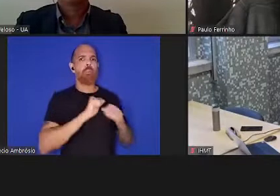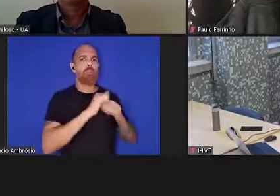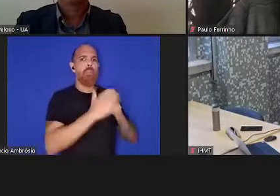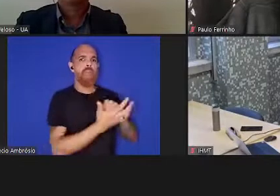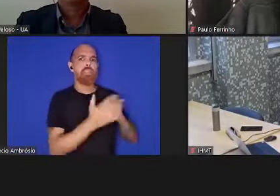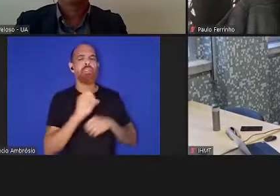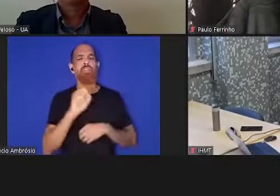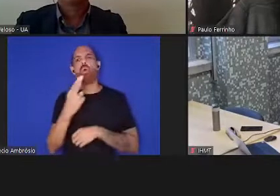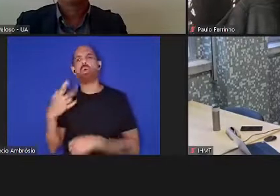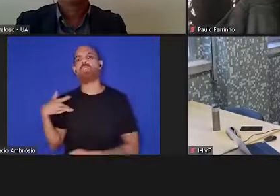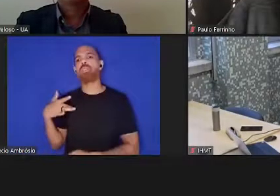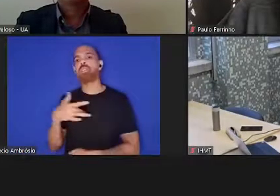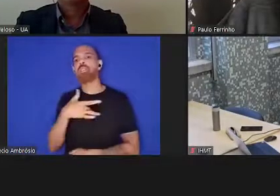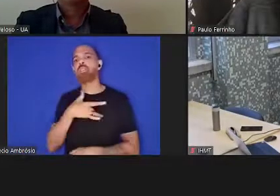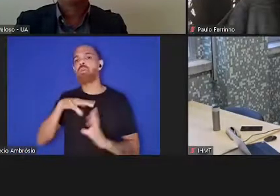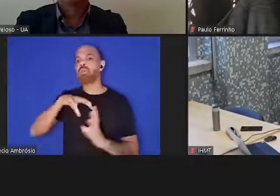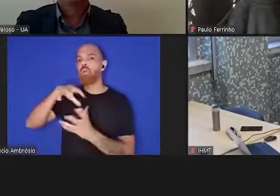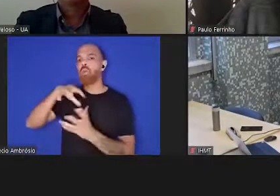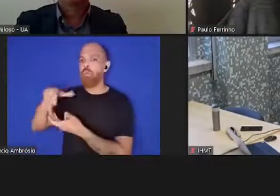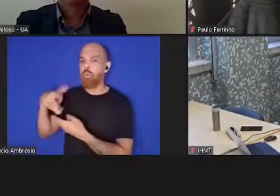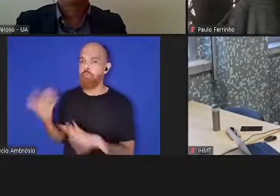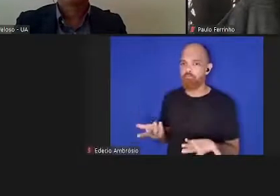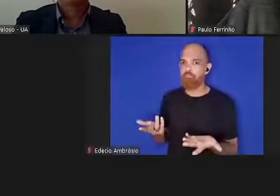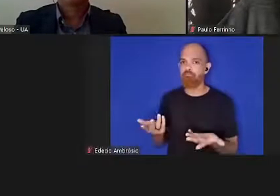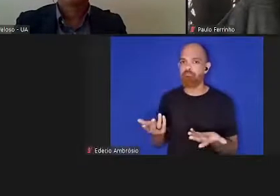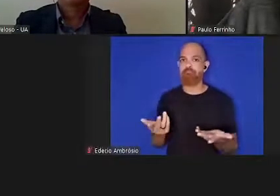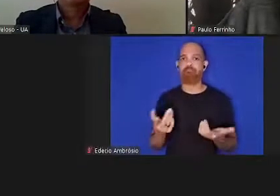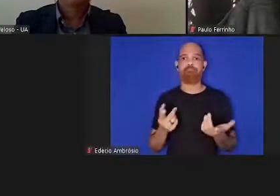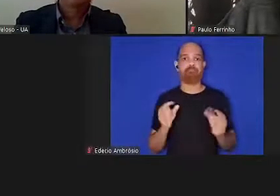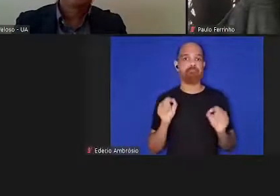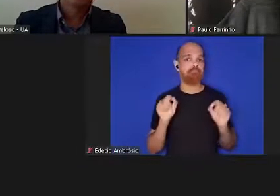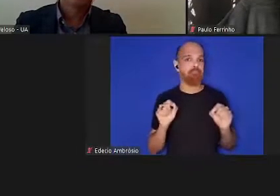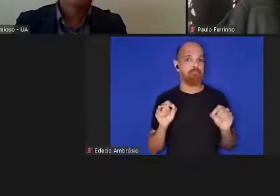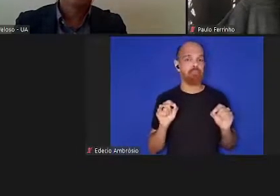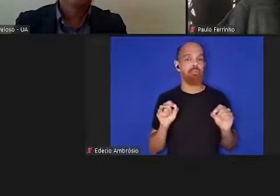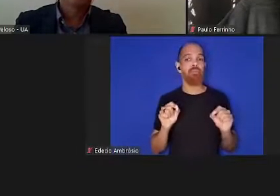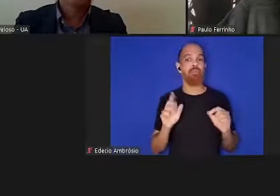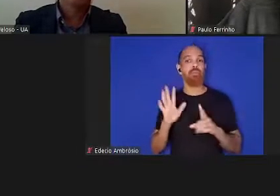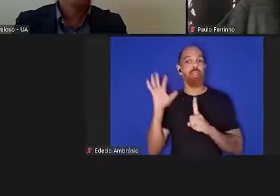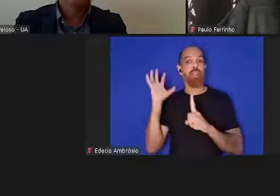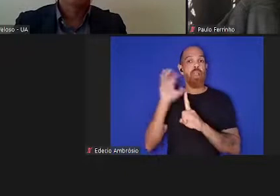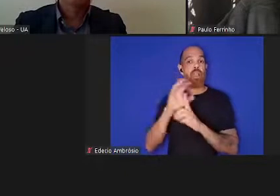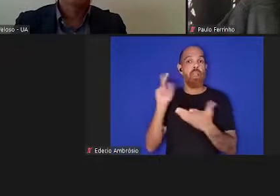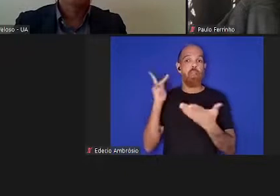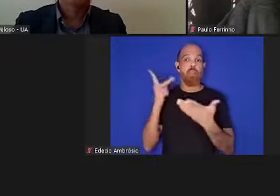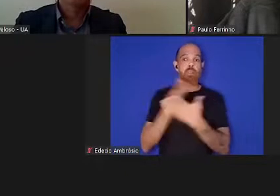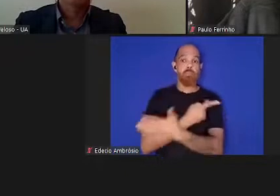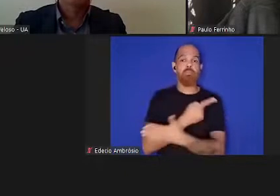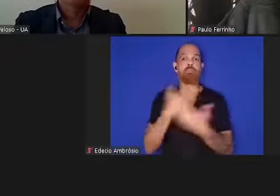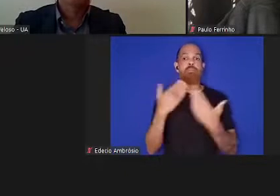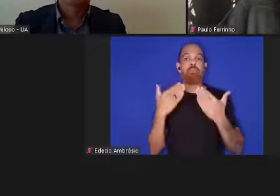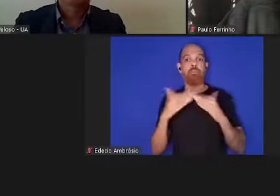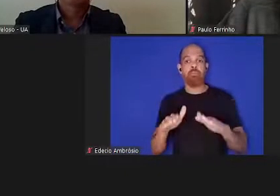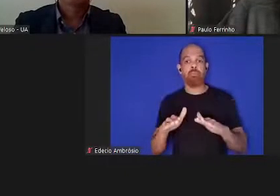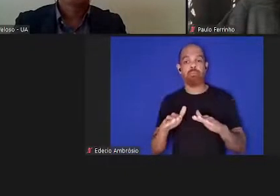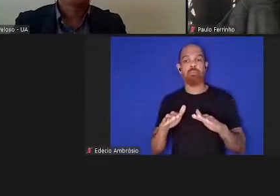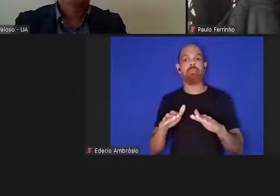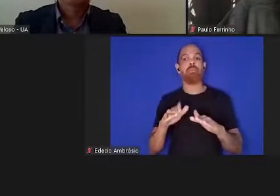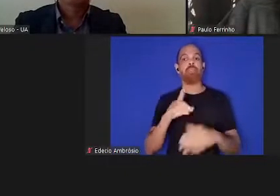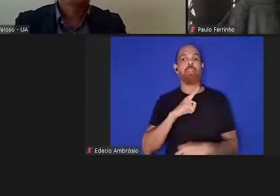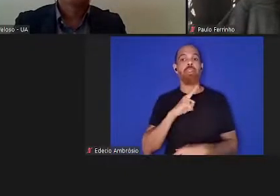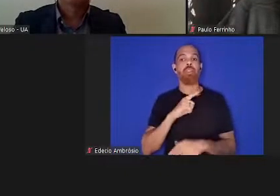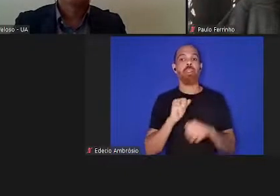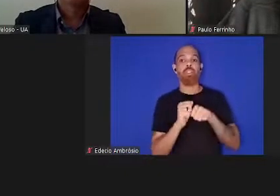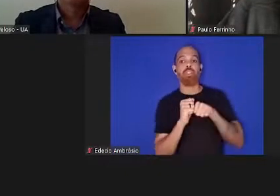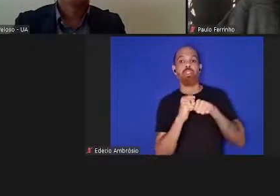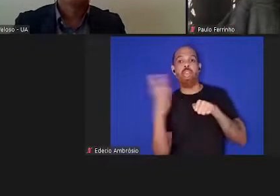sobre saúde global? Na medida em que as causas e consequências são externas à